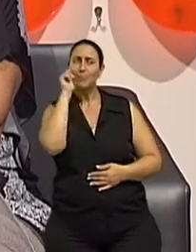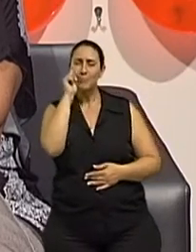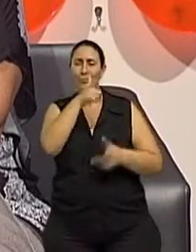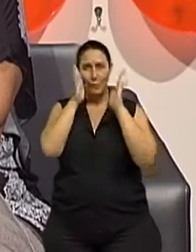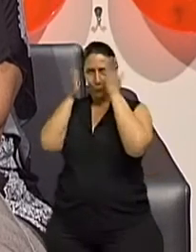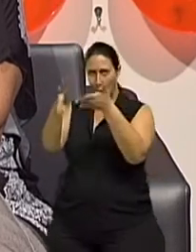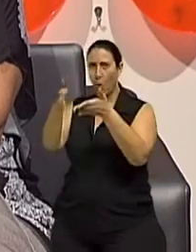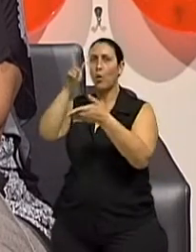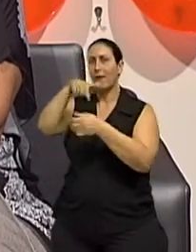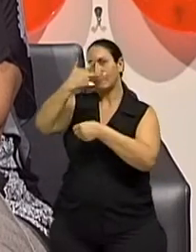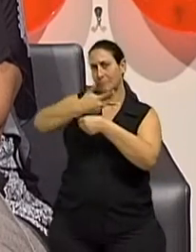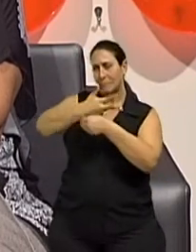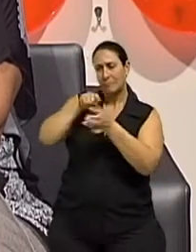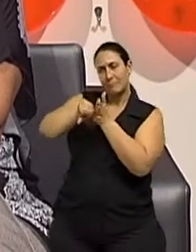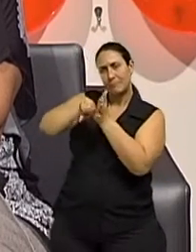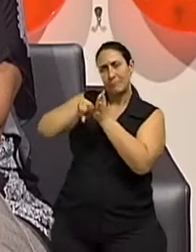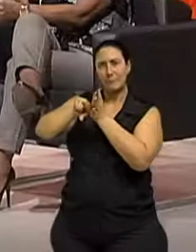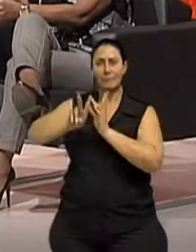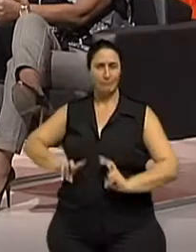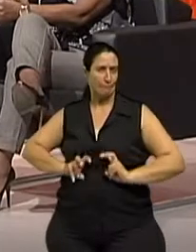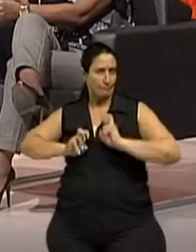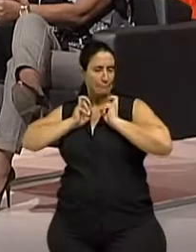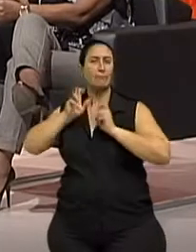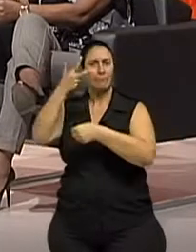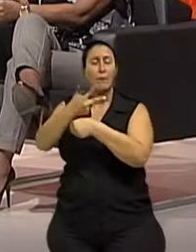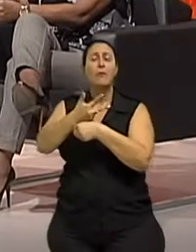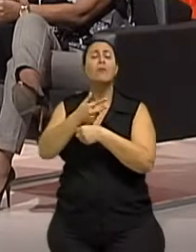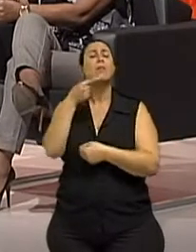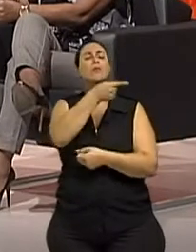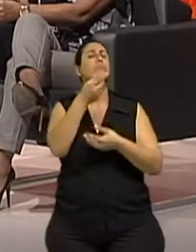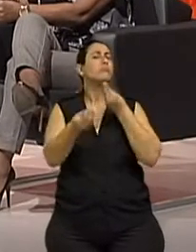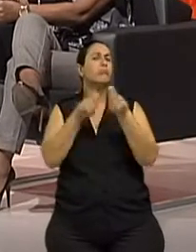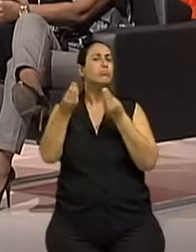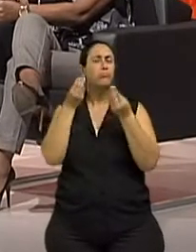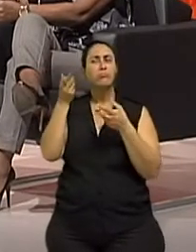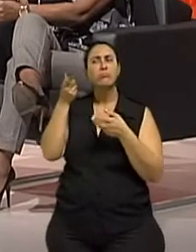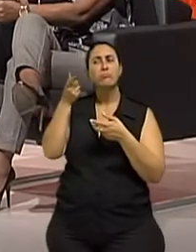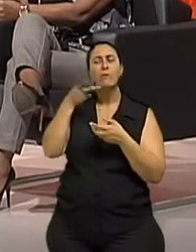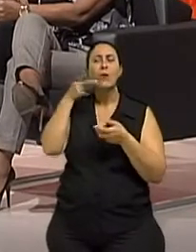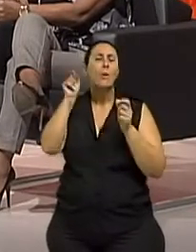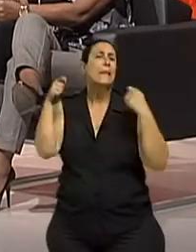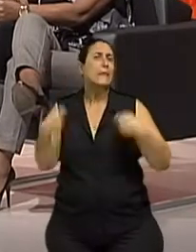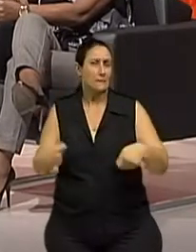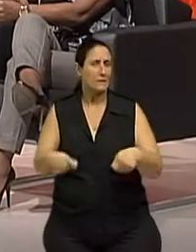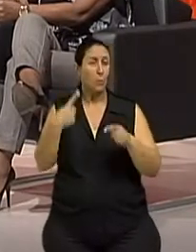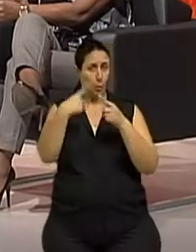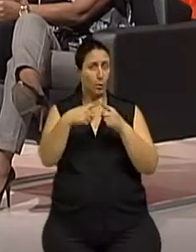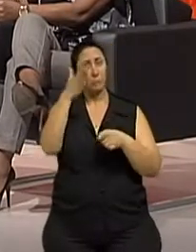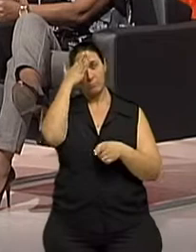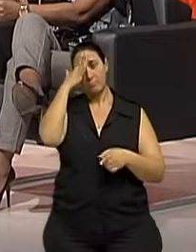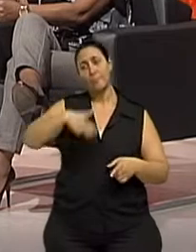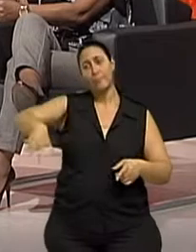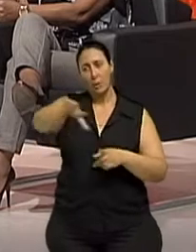Sentir-se importante e necessário, embora velho. Porque nesta sociedade ainda